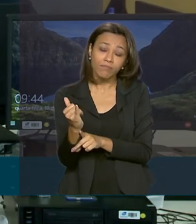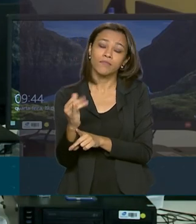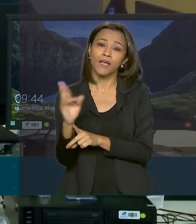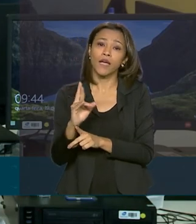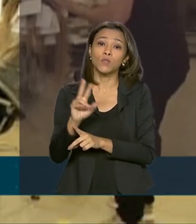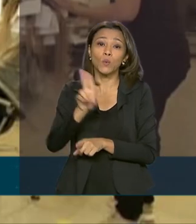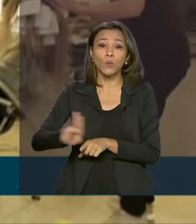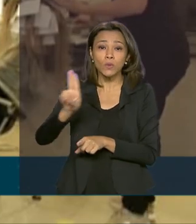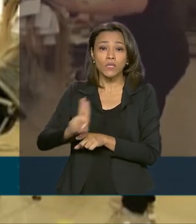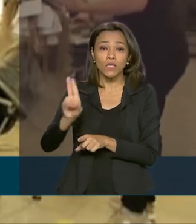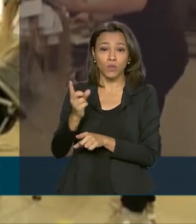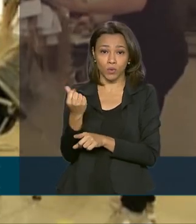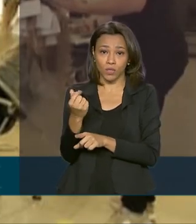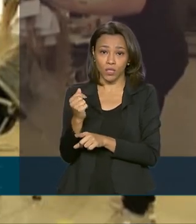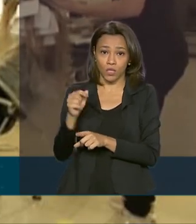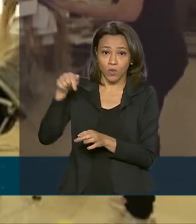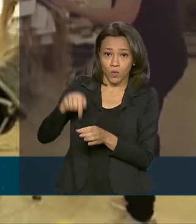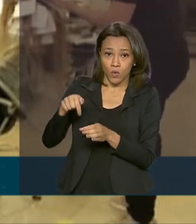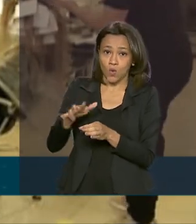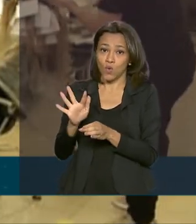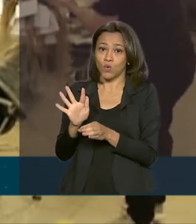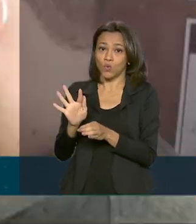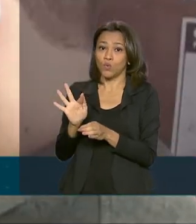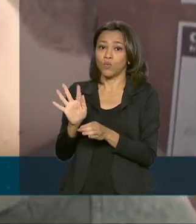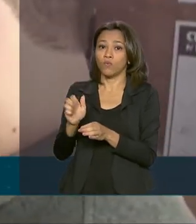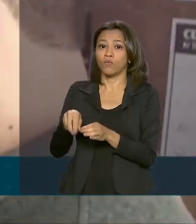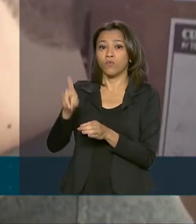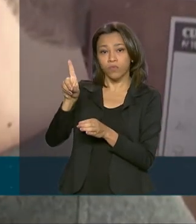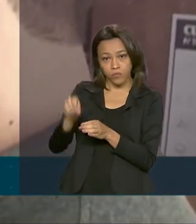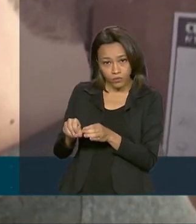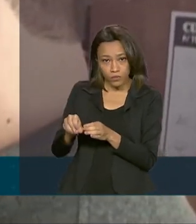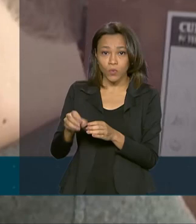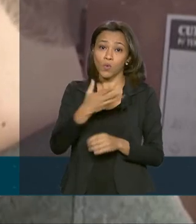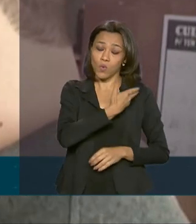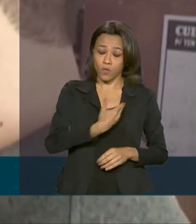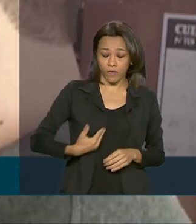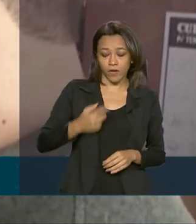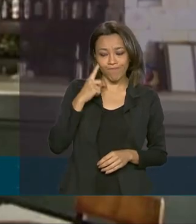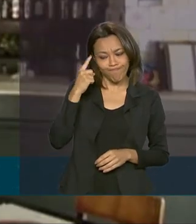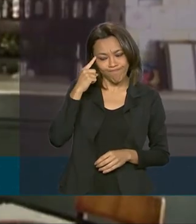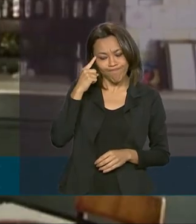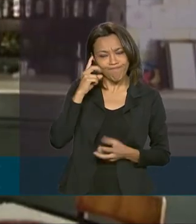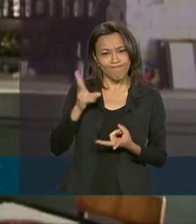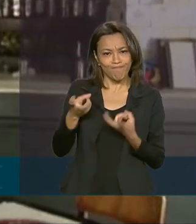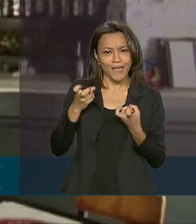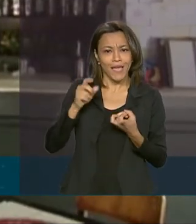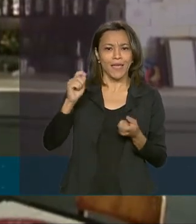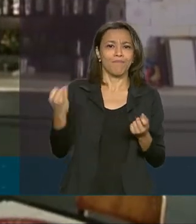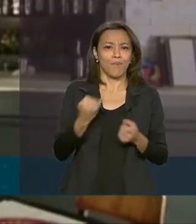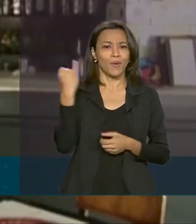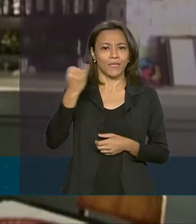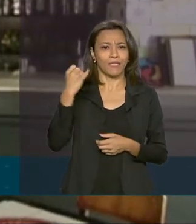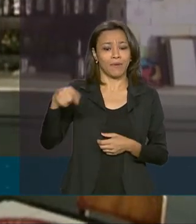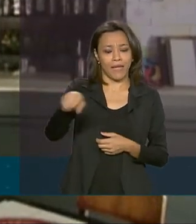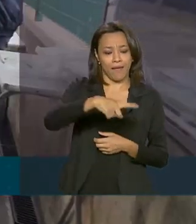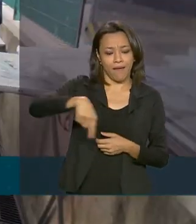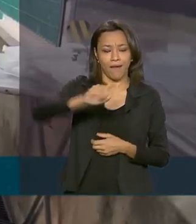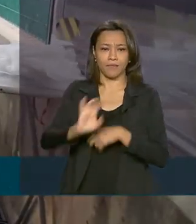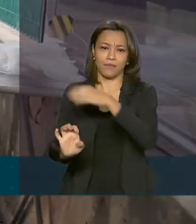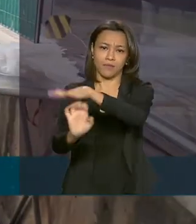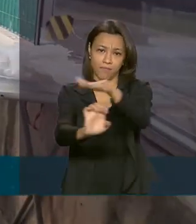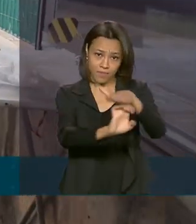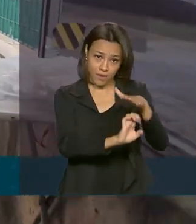Fundo de Garantia de Operações, o governo entendeu que seria importante para essas empresas terem um pouco mais de tempo para formalizarem